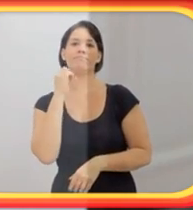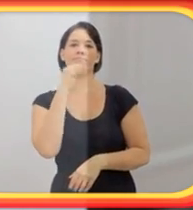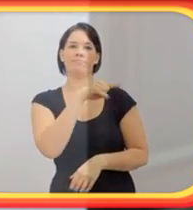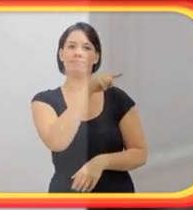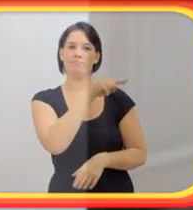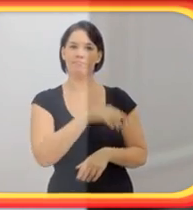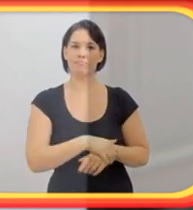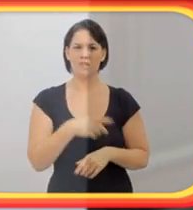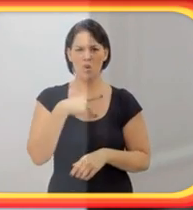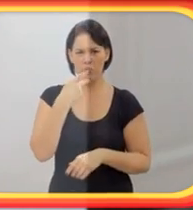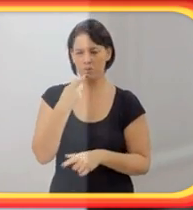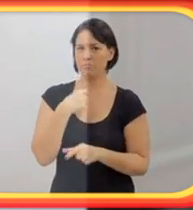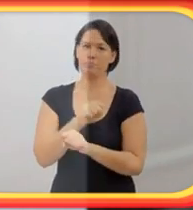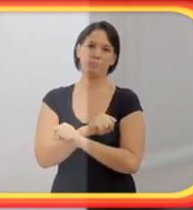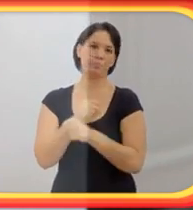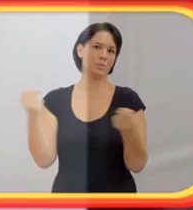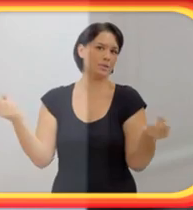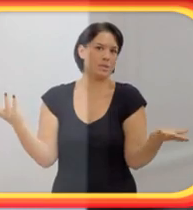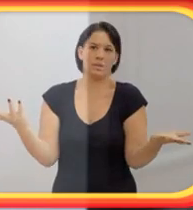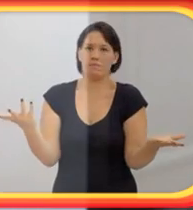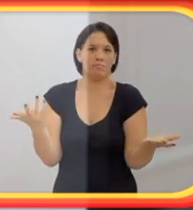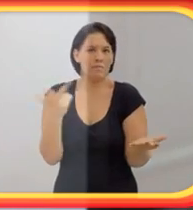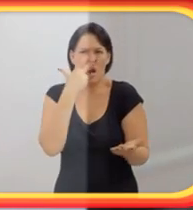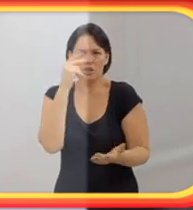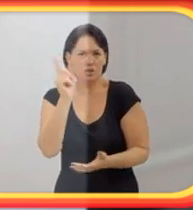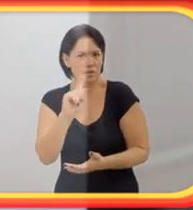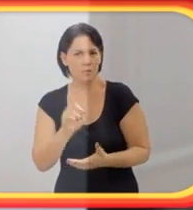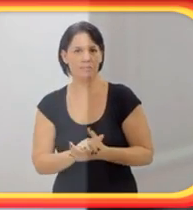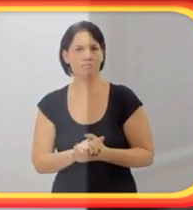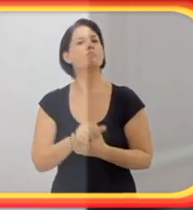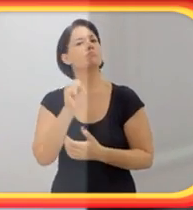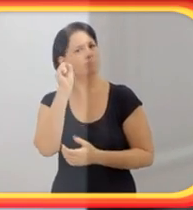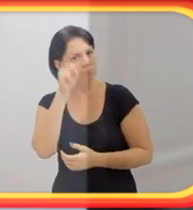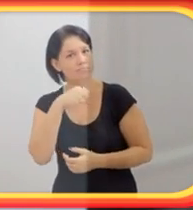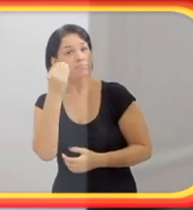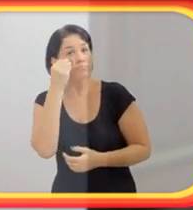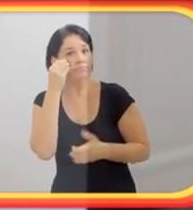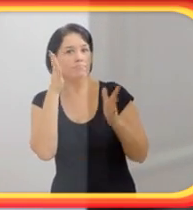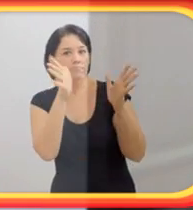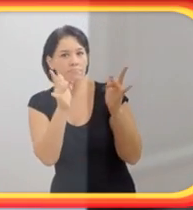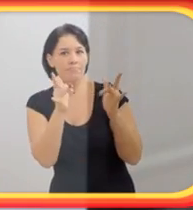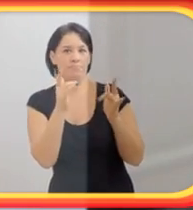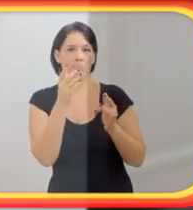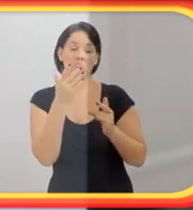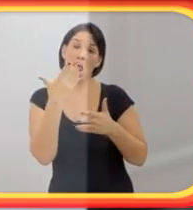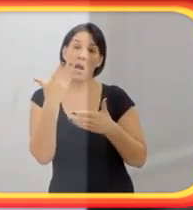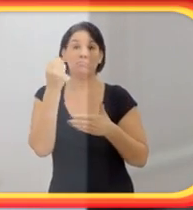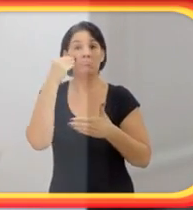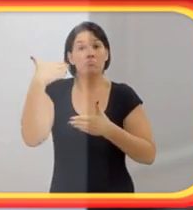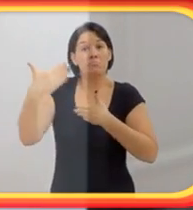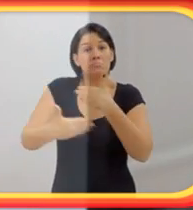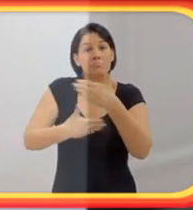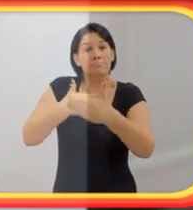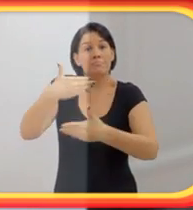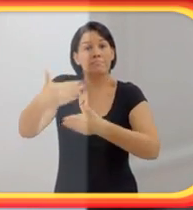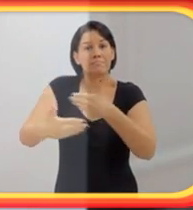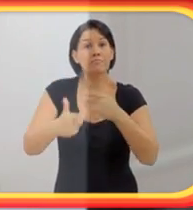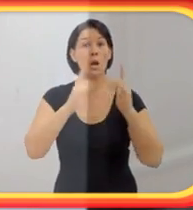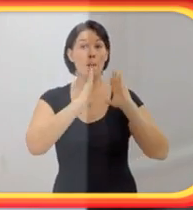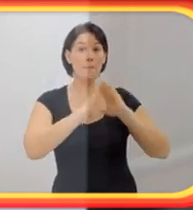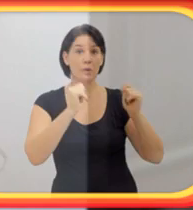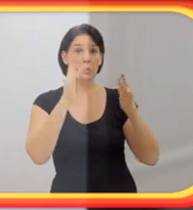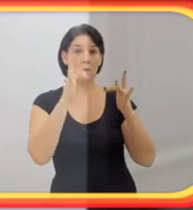E foi interessante, porque não passou 20 dias, pintou um show do RTN,